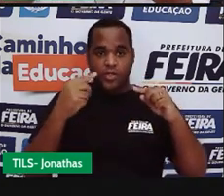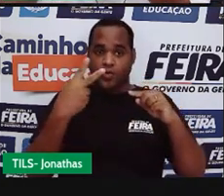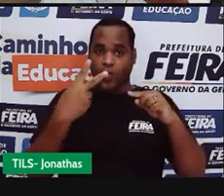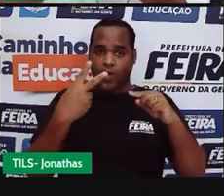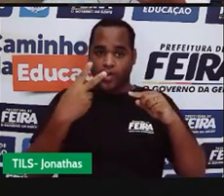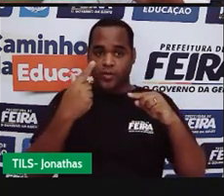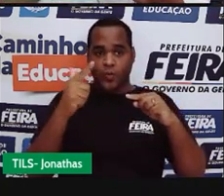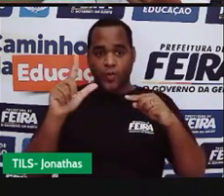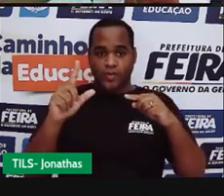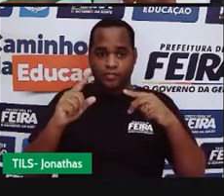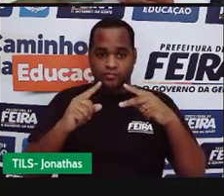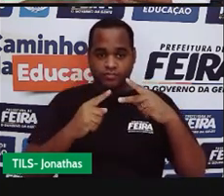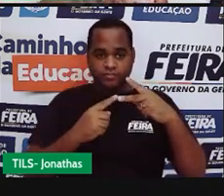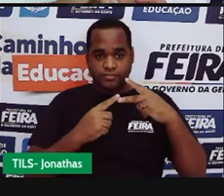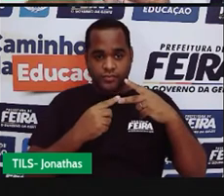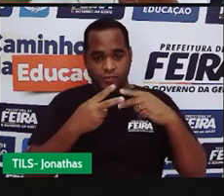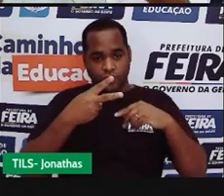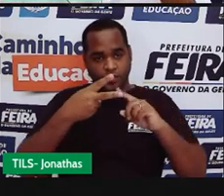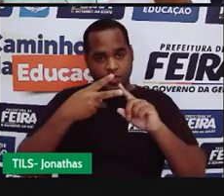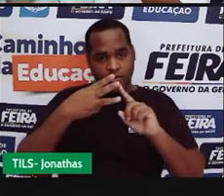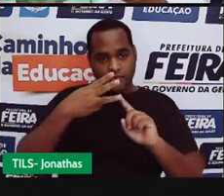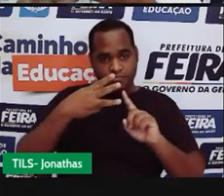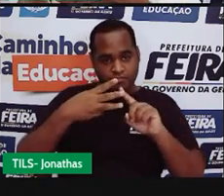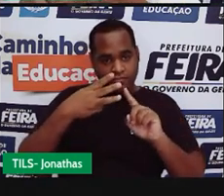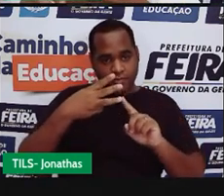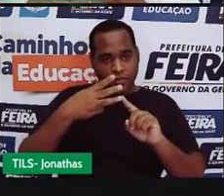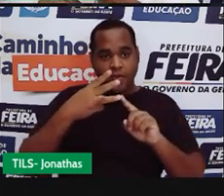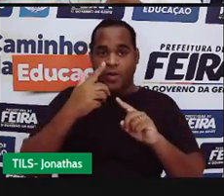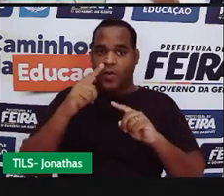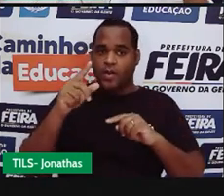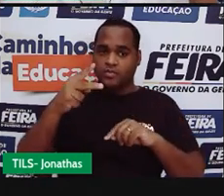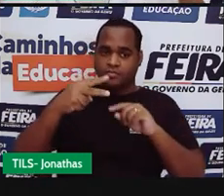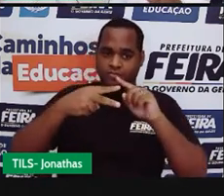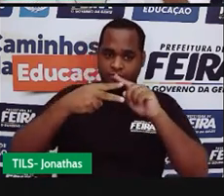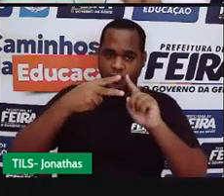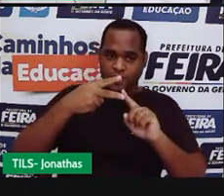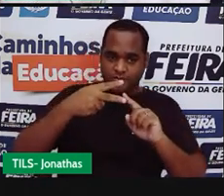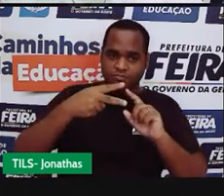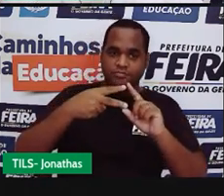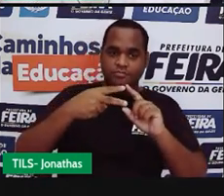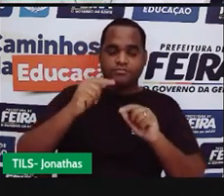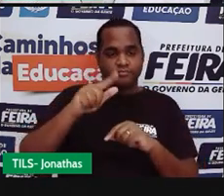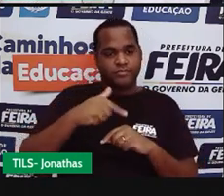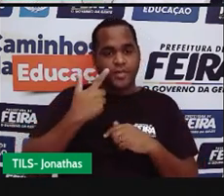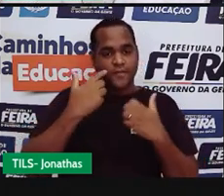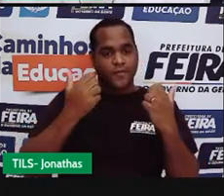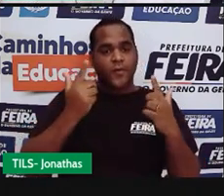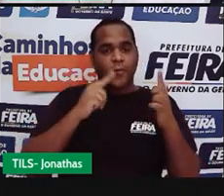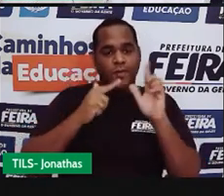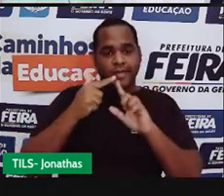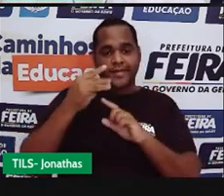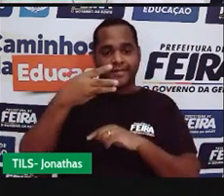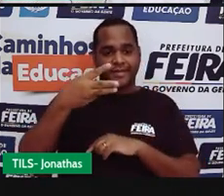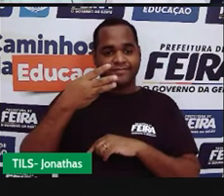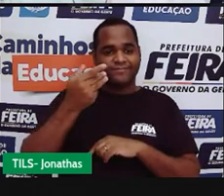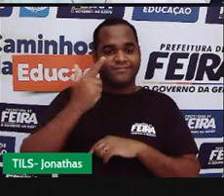pega outros dois, depois pega outros dois. Você consegue fazer isso três vezes.